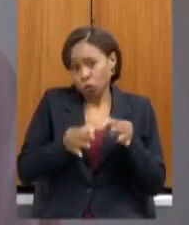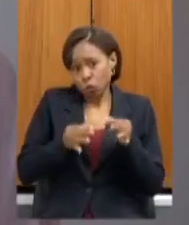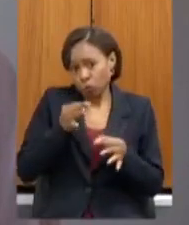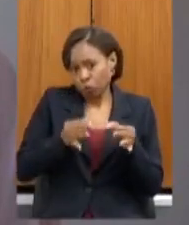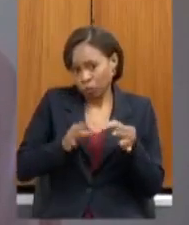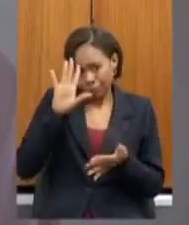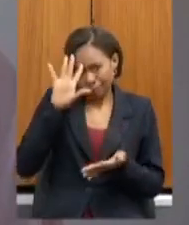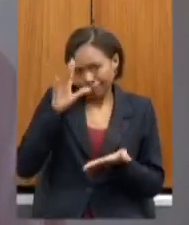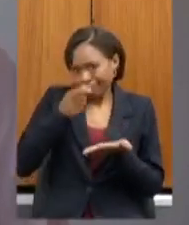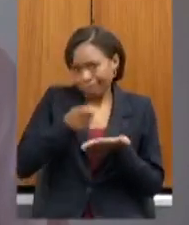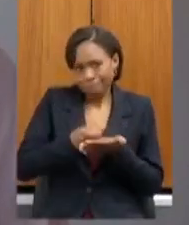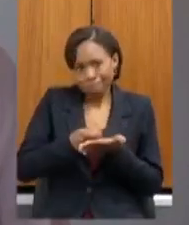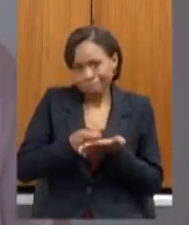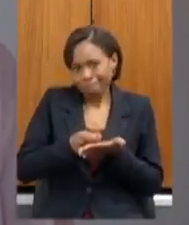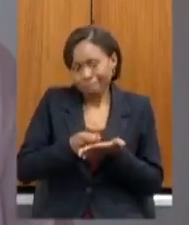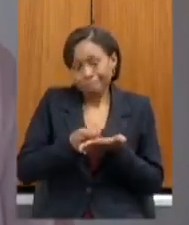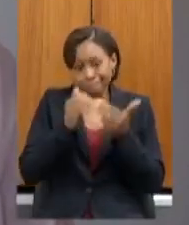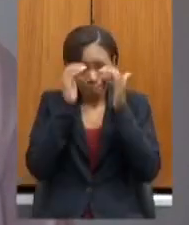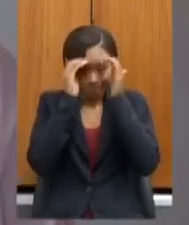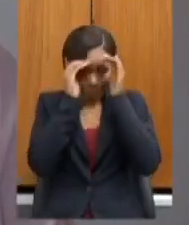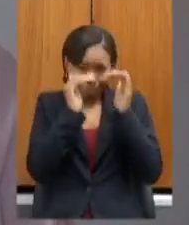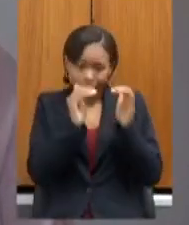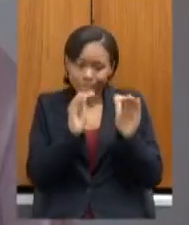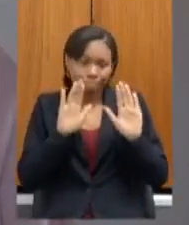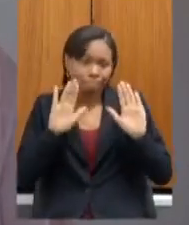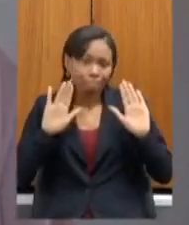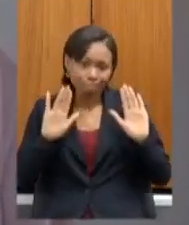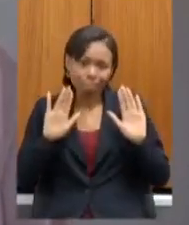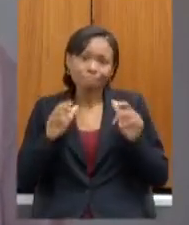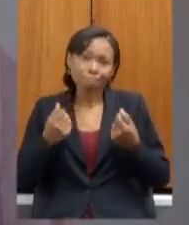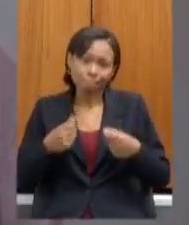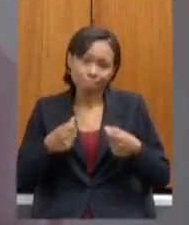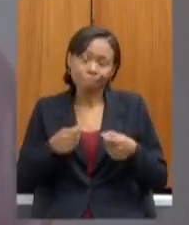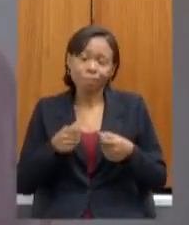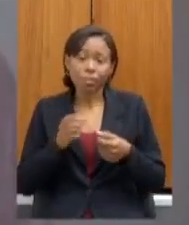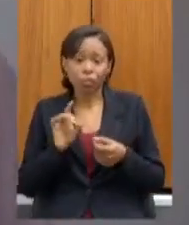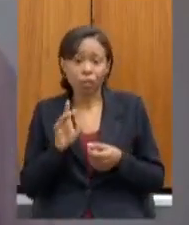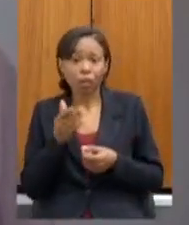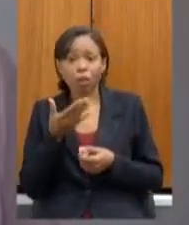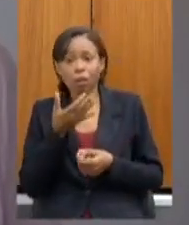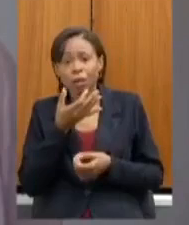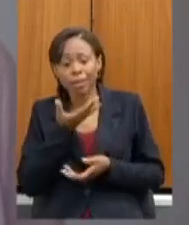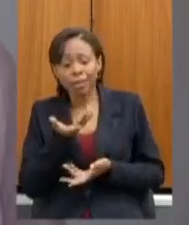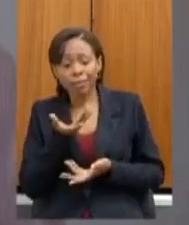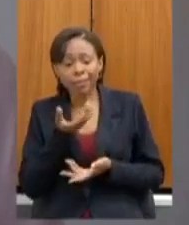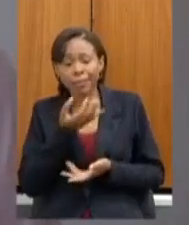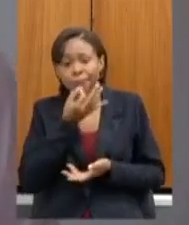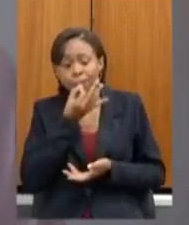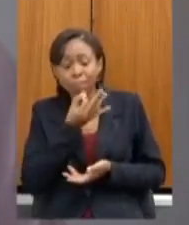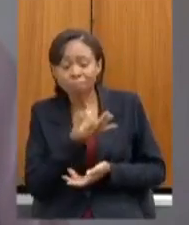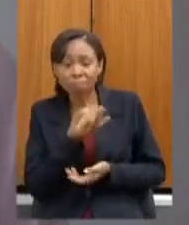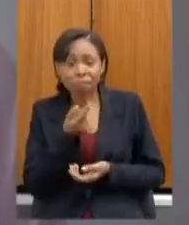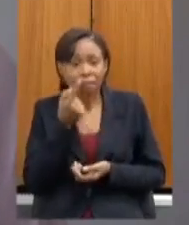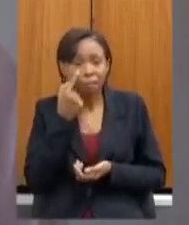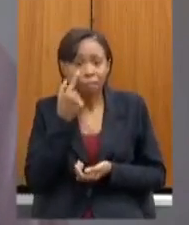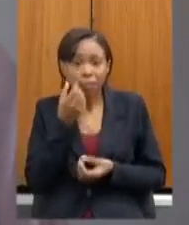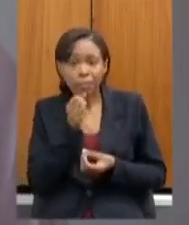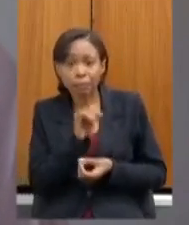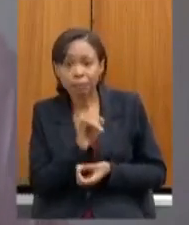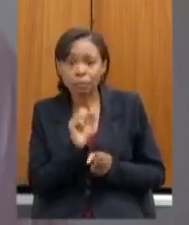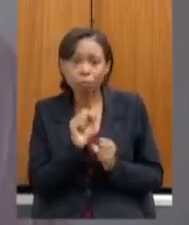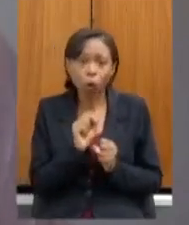discute o que se faz é buscar argumentação para que ela seja revista e o Estado